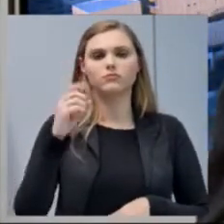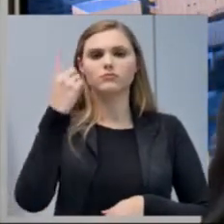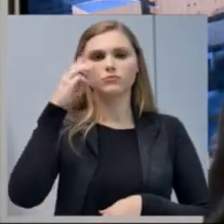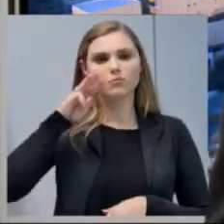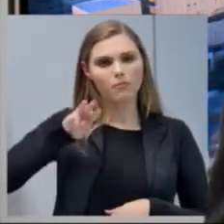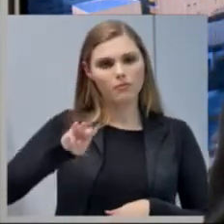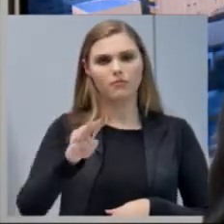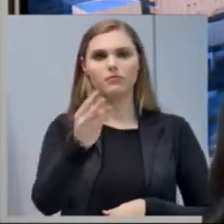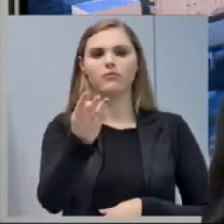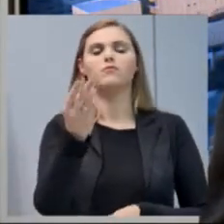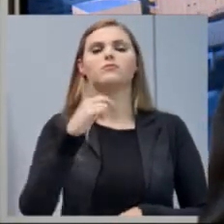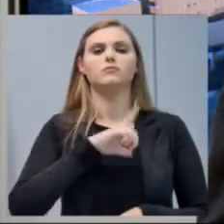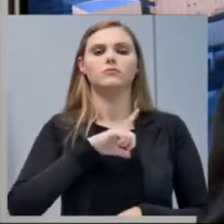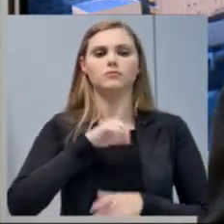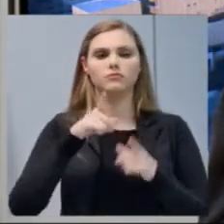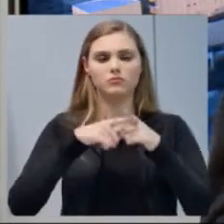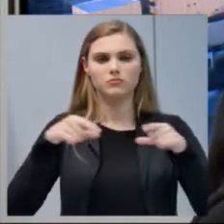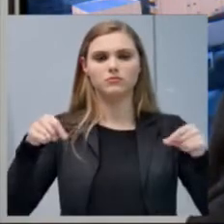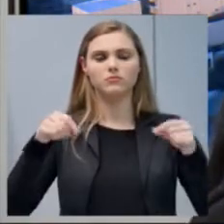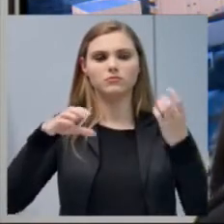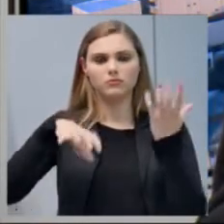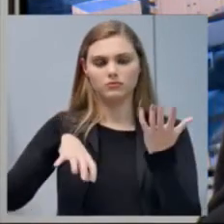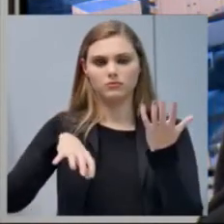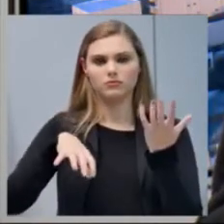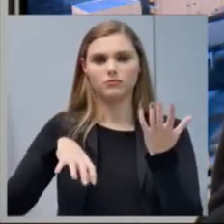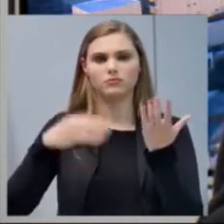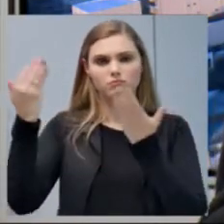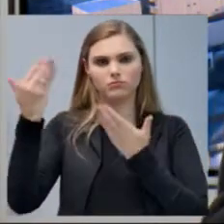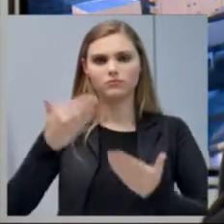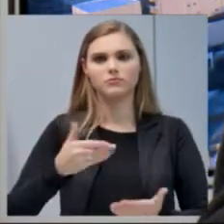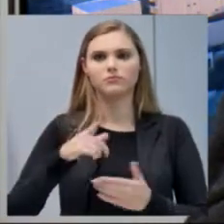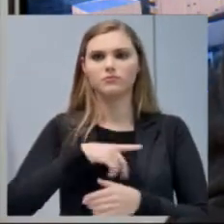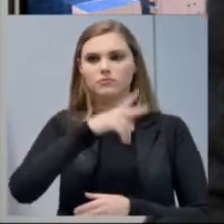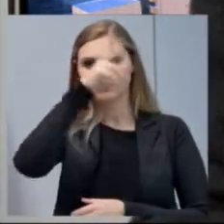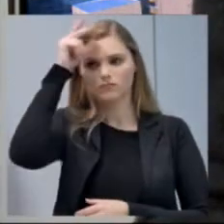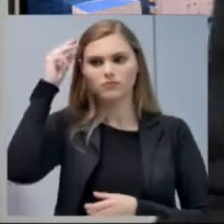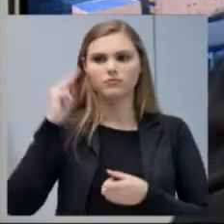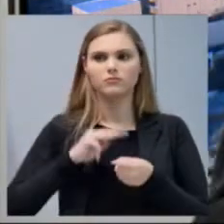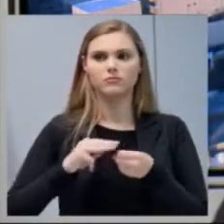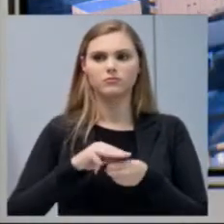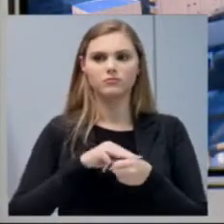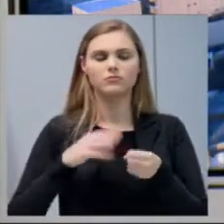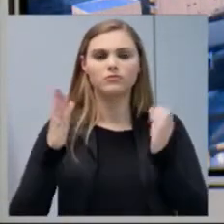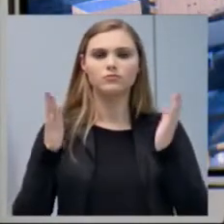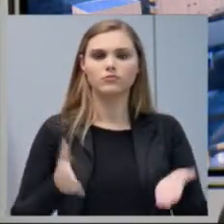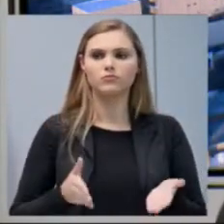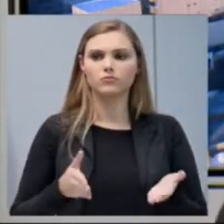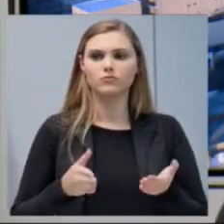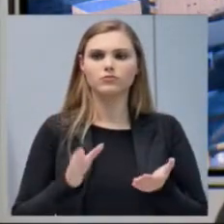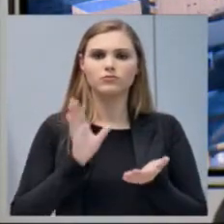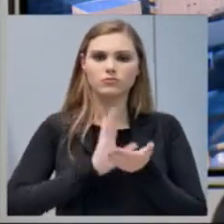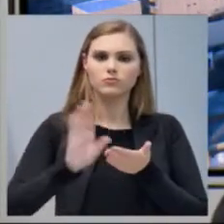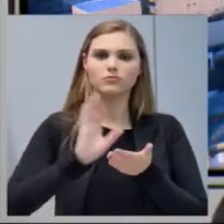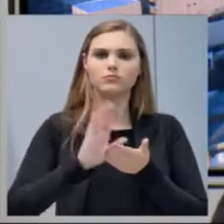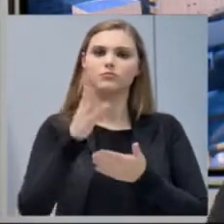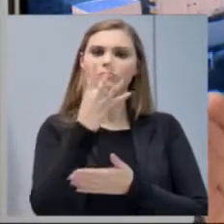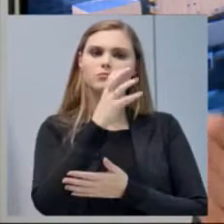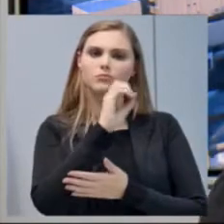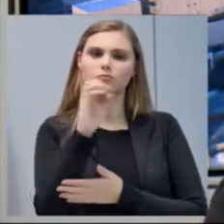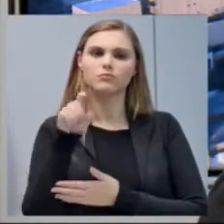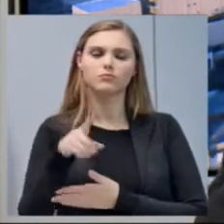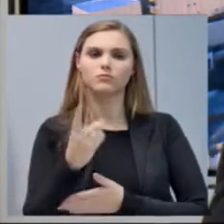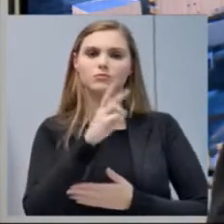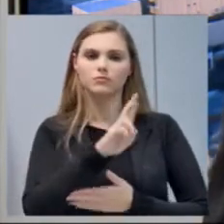verba lá de Brasília, existem na Prefeitura Municipal, hoje uma verba de R$ 400 mil, que é